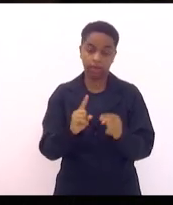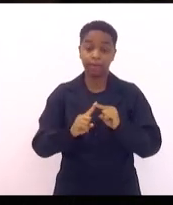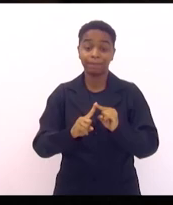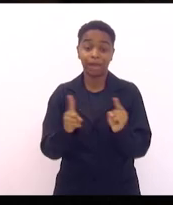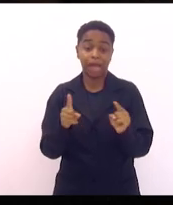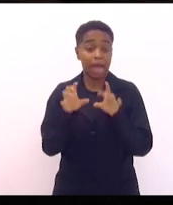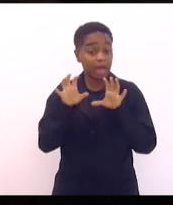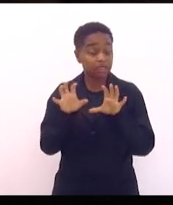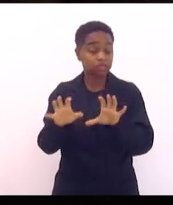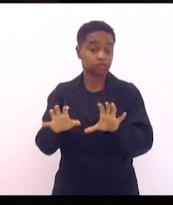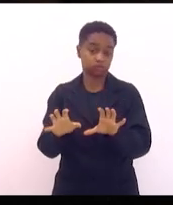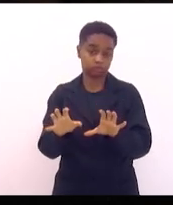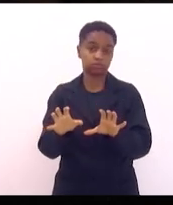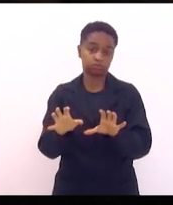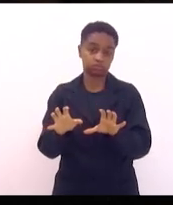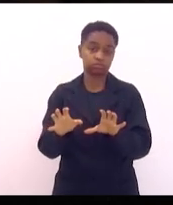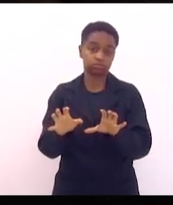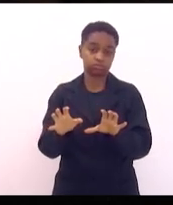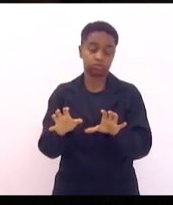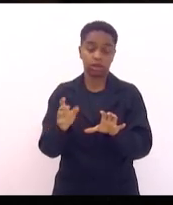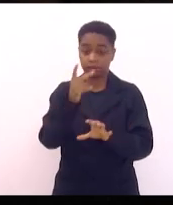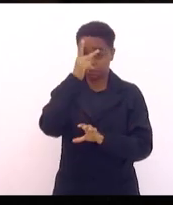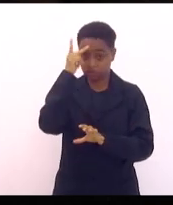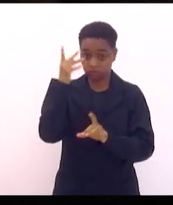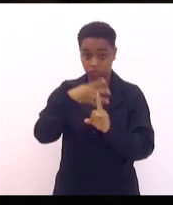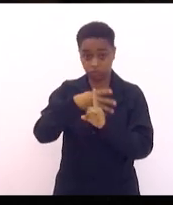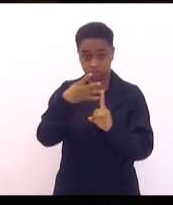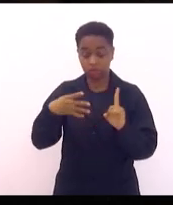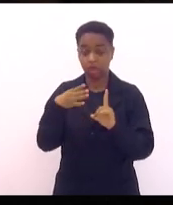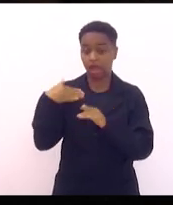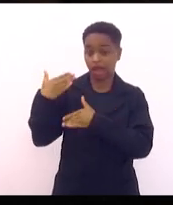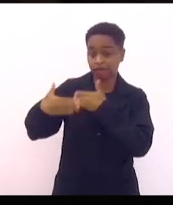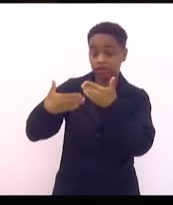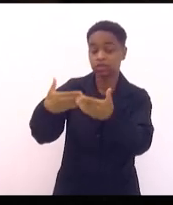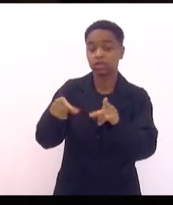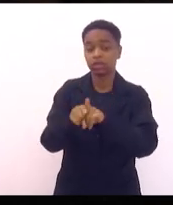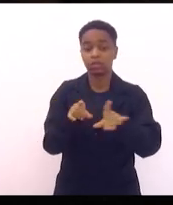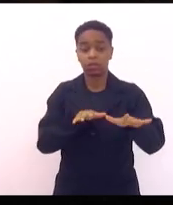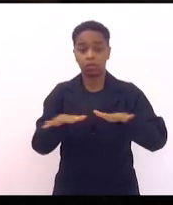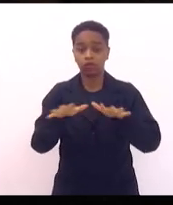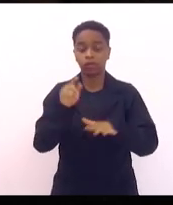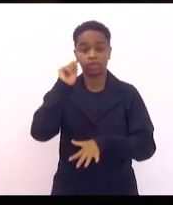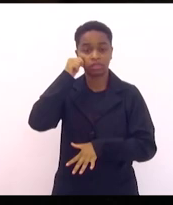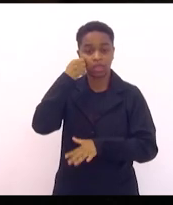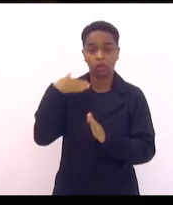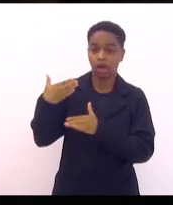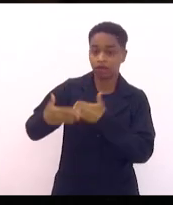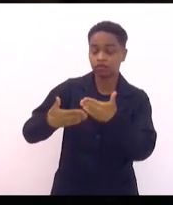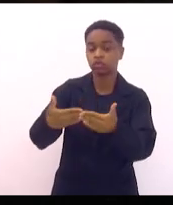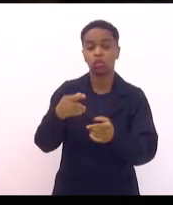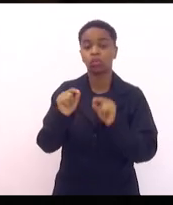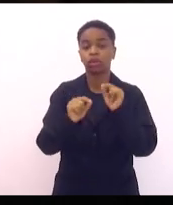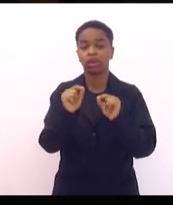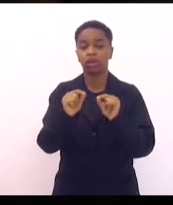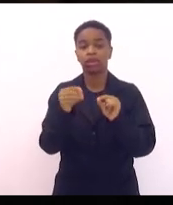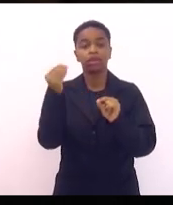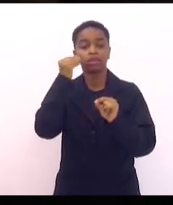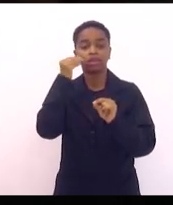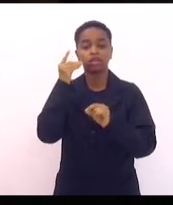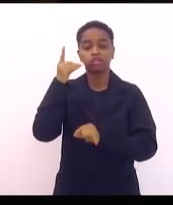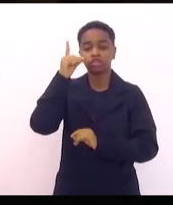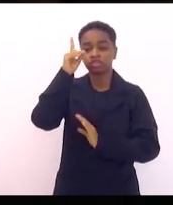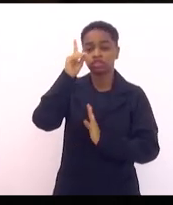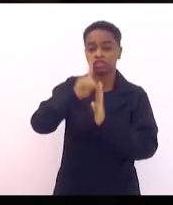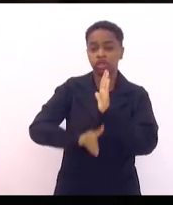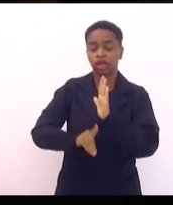assim que os homossexuais avançaram, foi assim que o movimento negro avançou, fazendo valer os seus direitos.